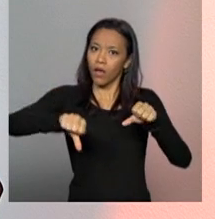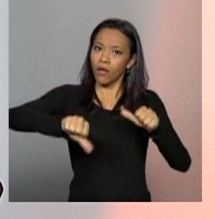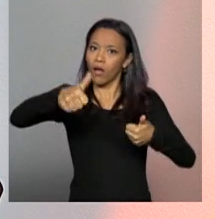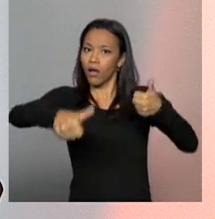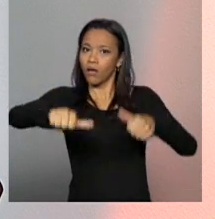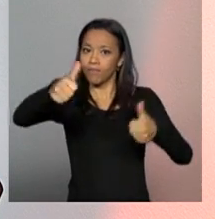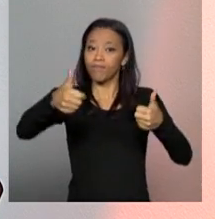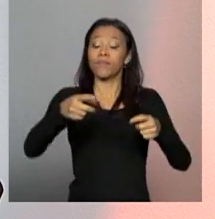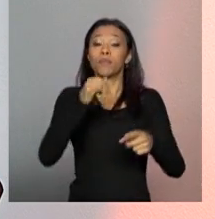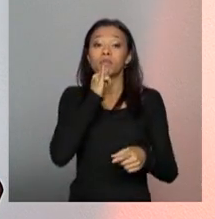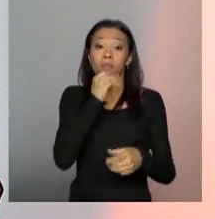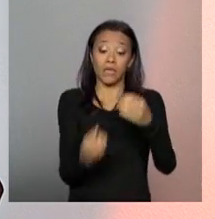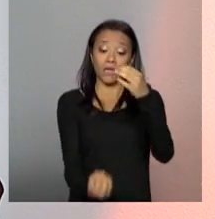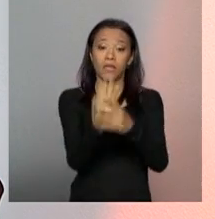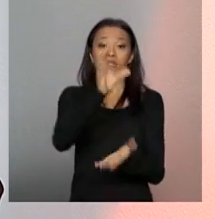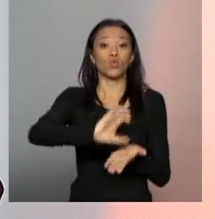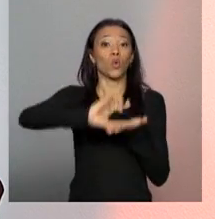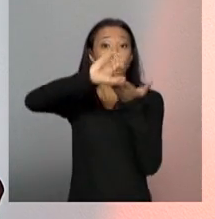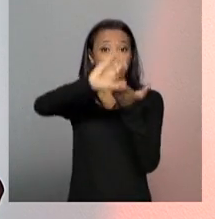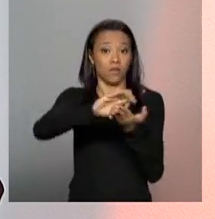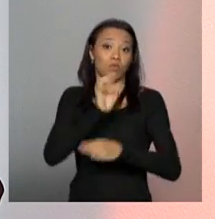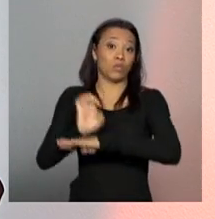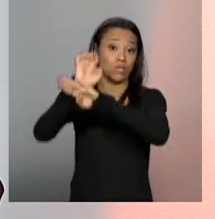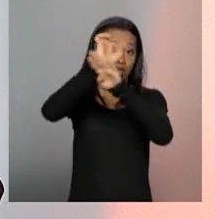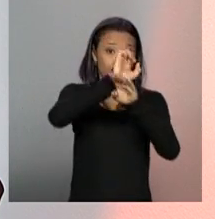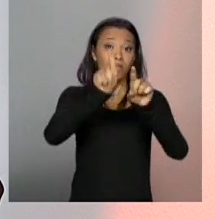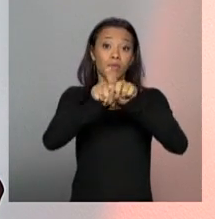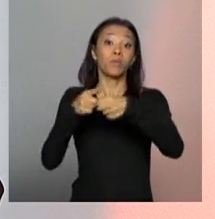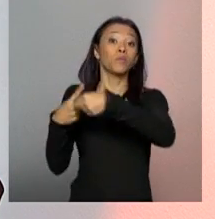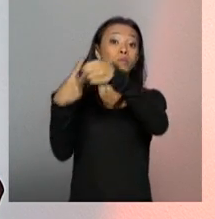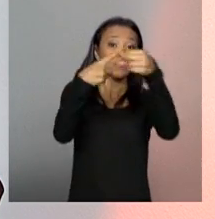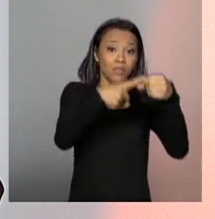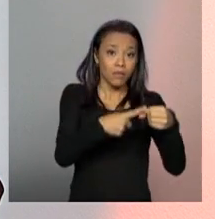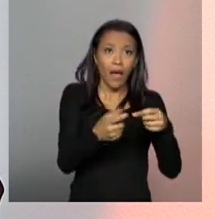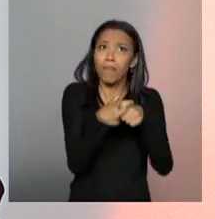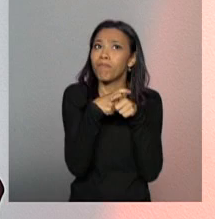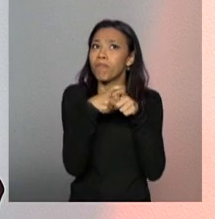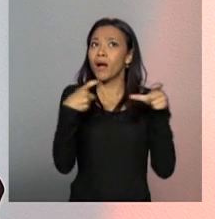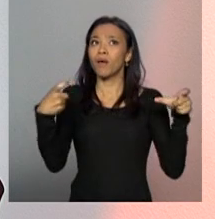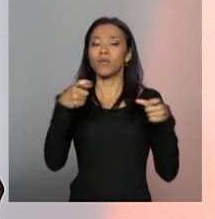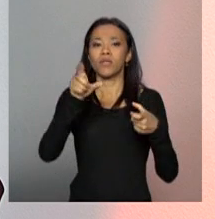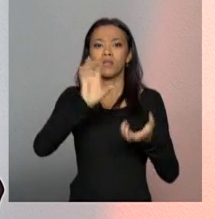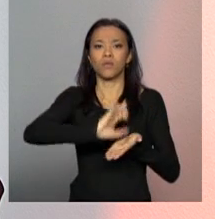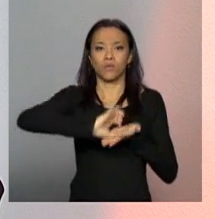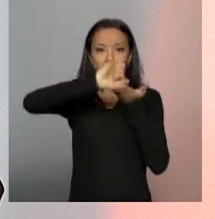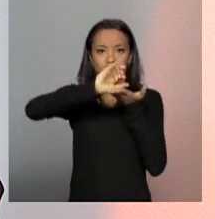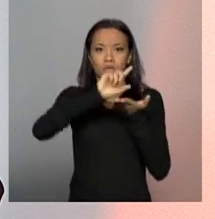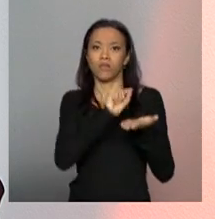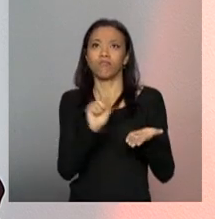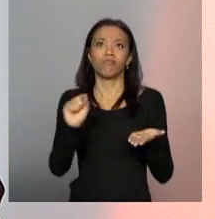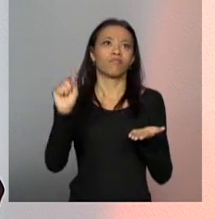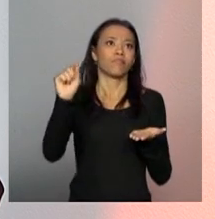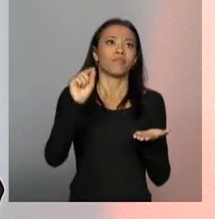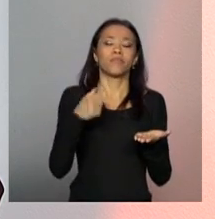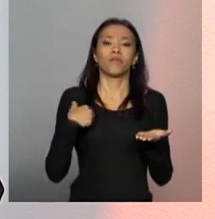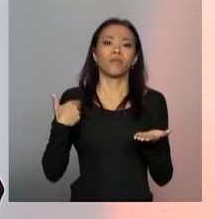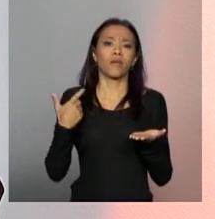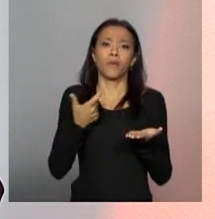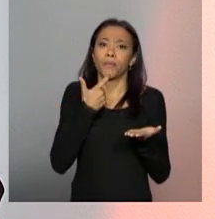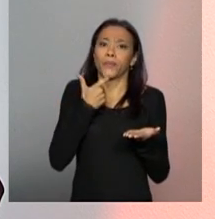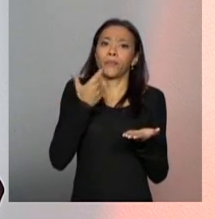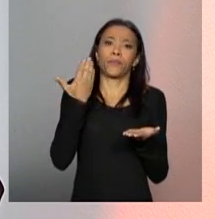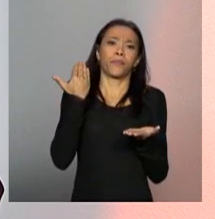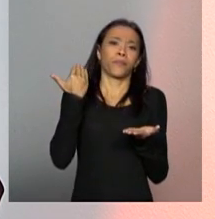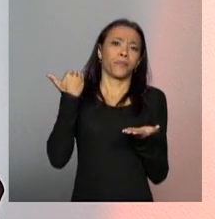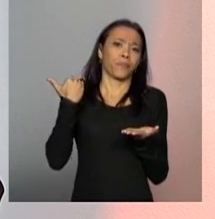criação dos conselhos estaduais e municipais. Boa parte delas ainda estão lá nos primeiros passos da lei orgânica da